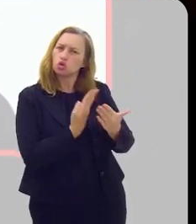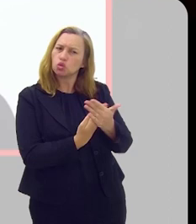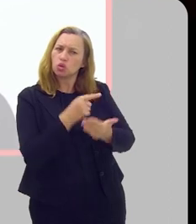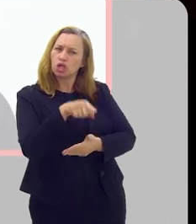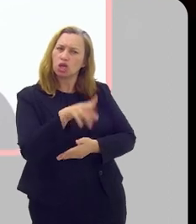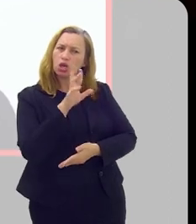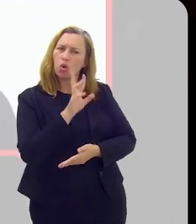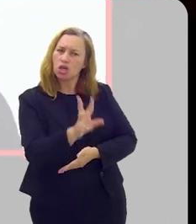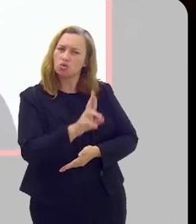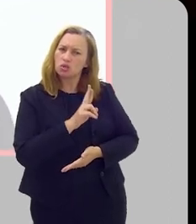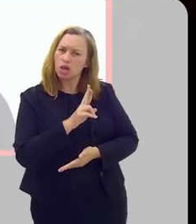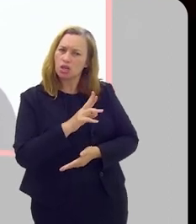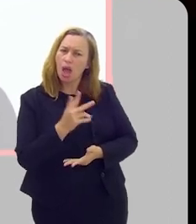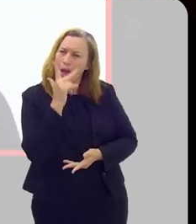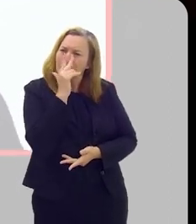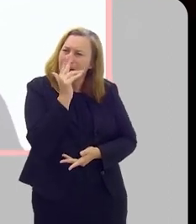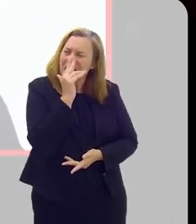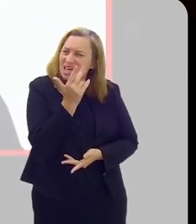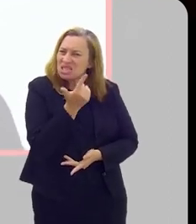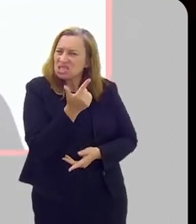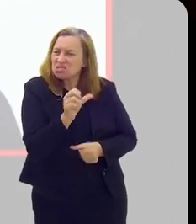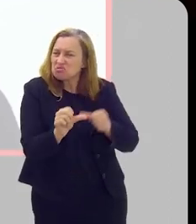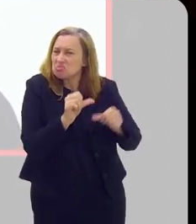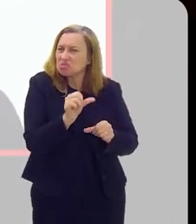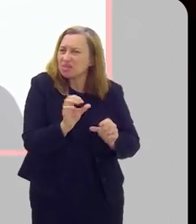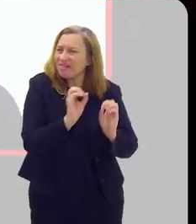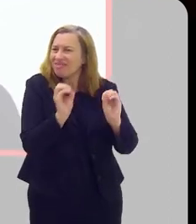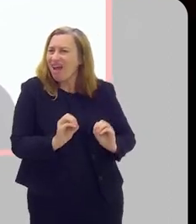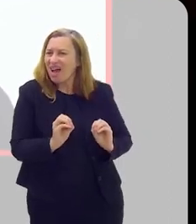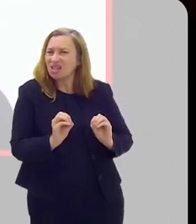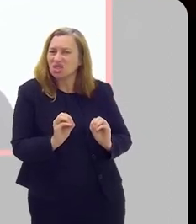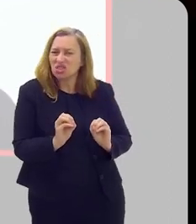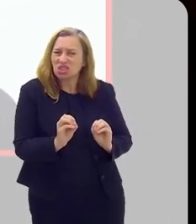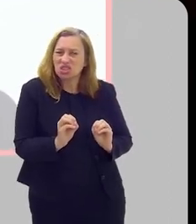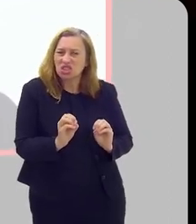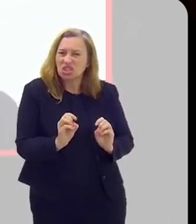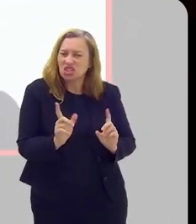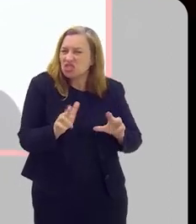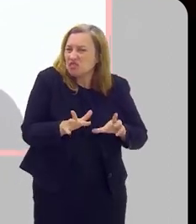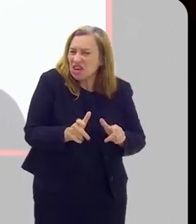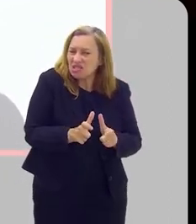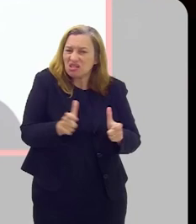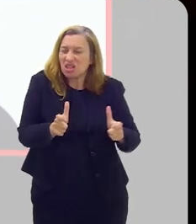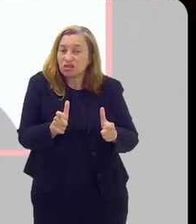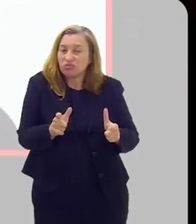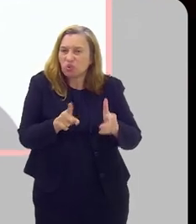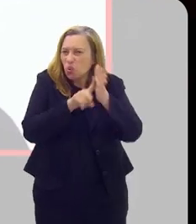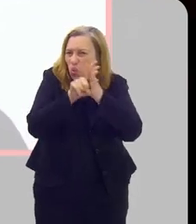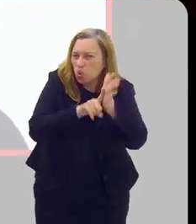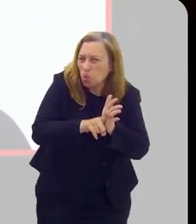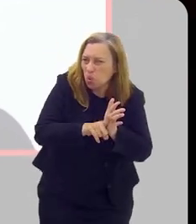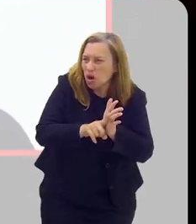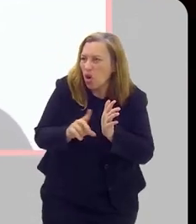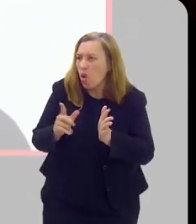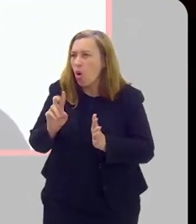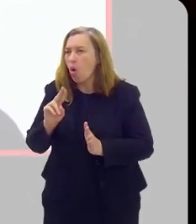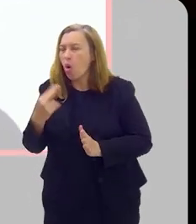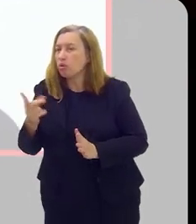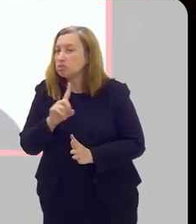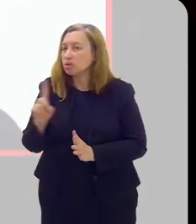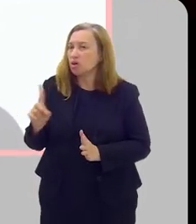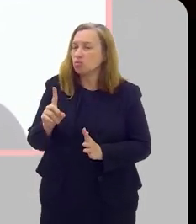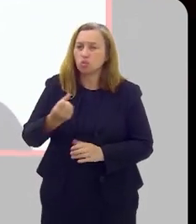desfecho aqui, o nosso resultado, é que parece que não muda muita coisa. A gente não viu grande diferença de quando a gente rastreia e quando não